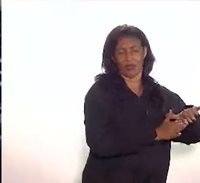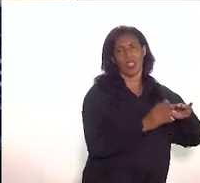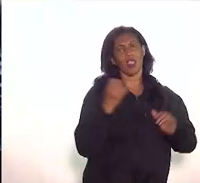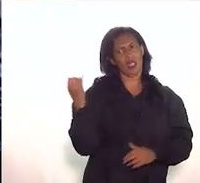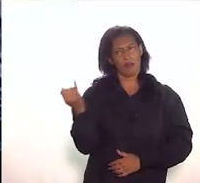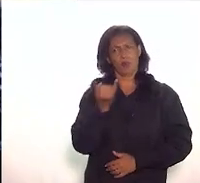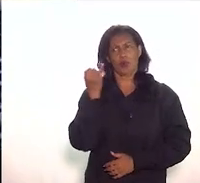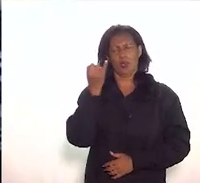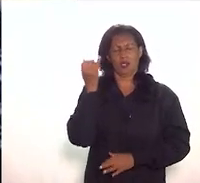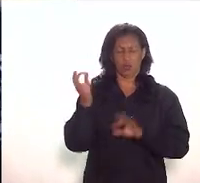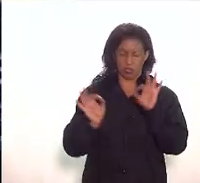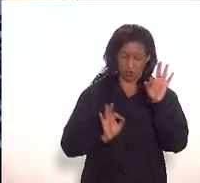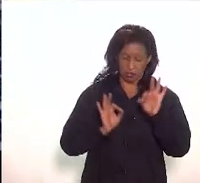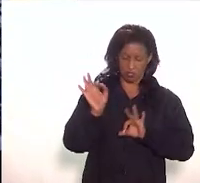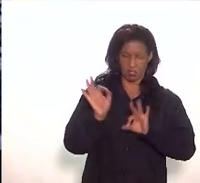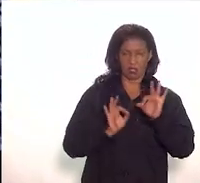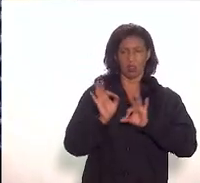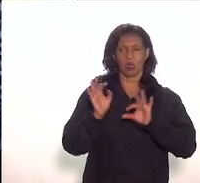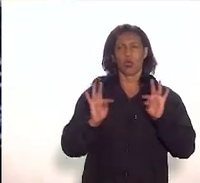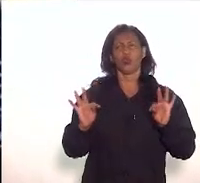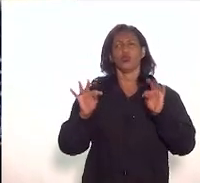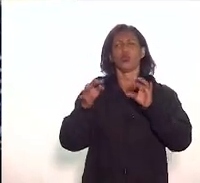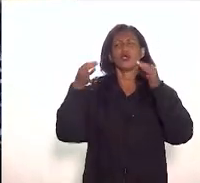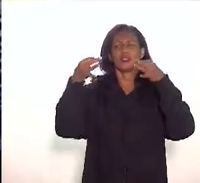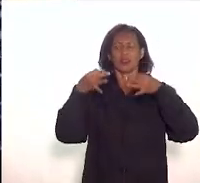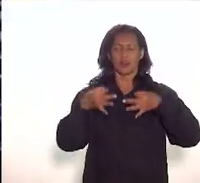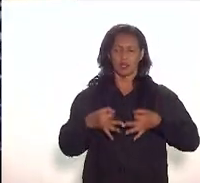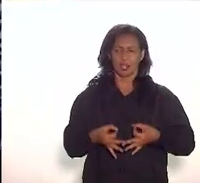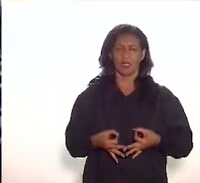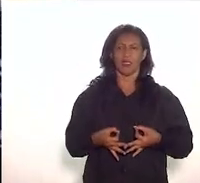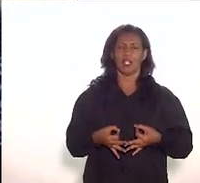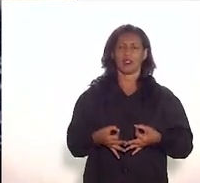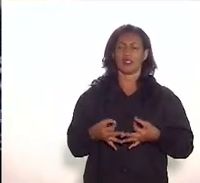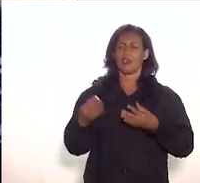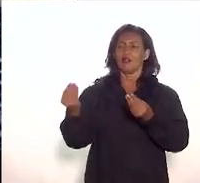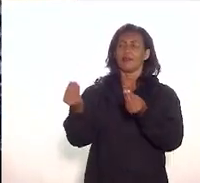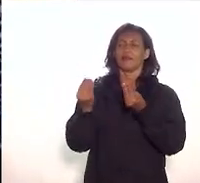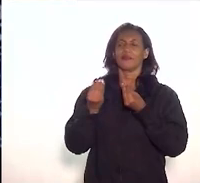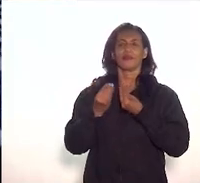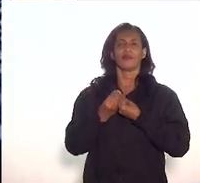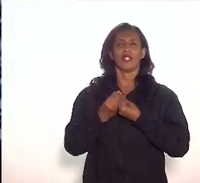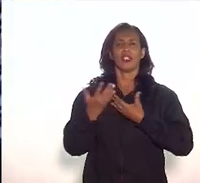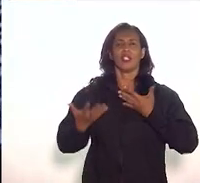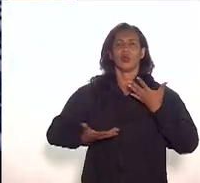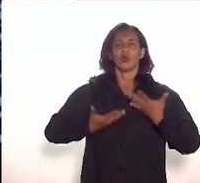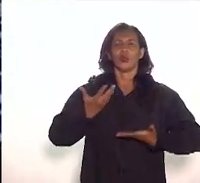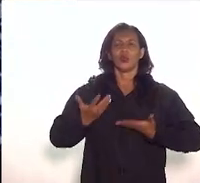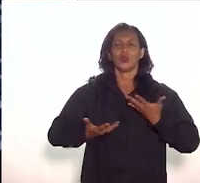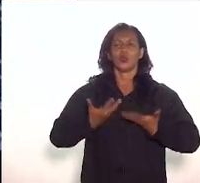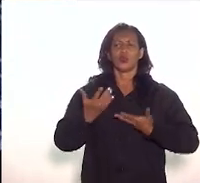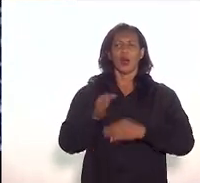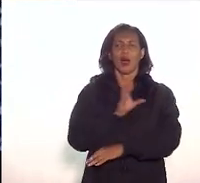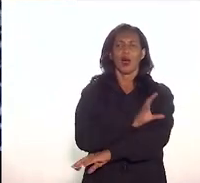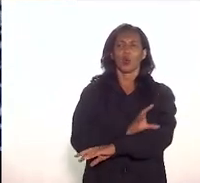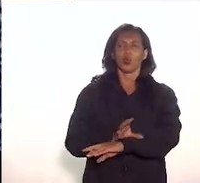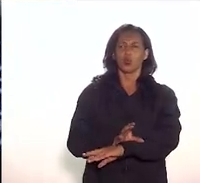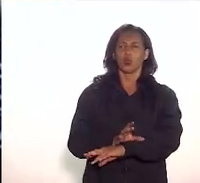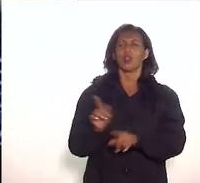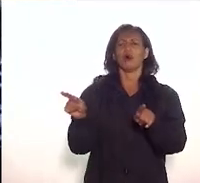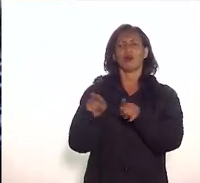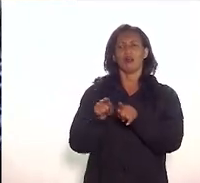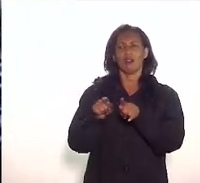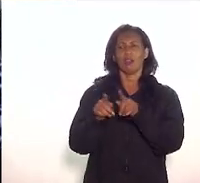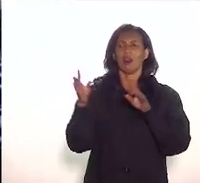sim esse projeto que com toda a certeza vai trazer também um estímulo não só à cultura mas também ao turismo